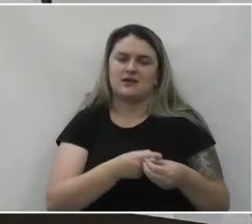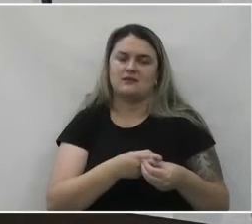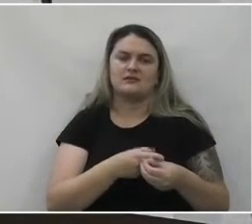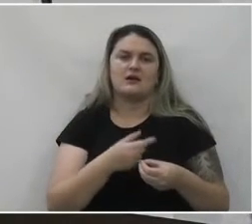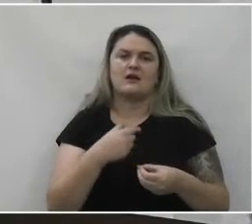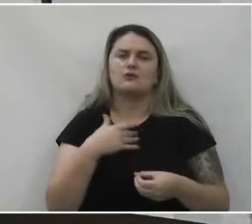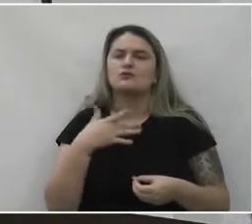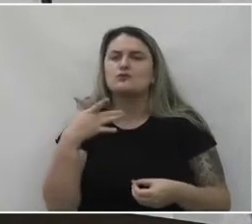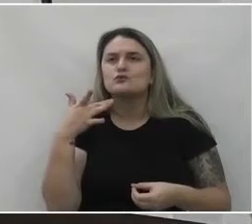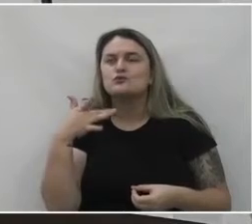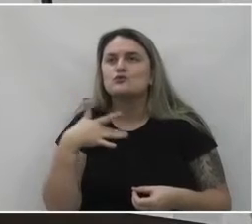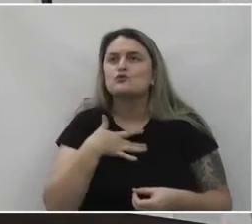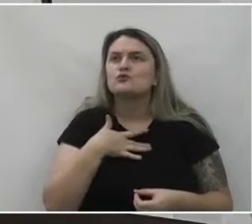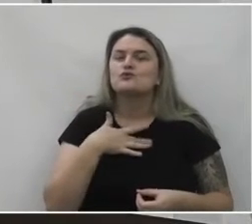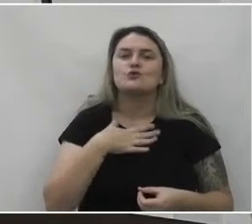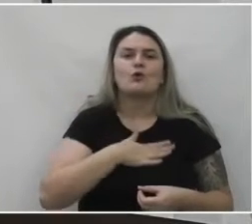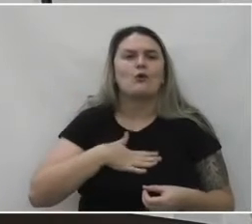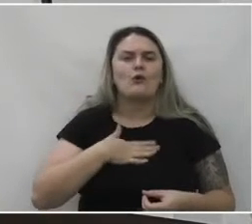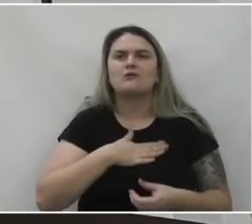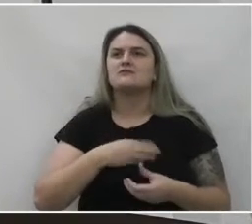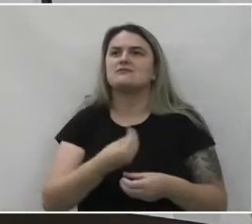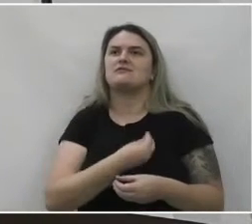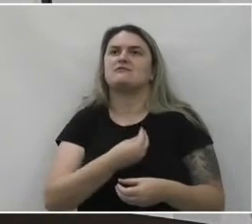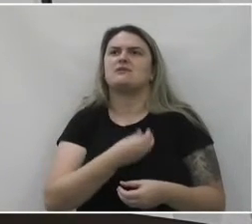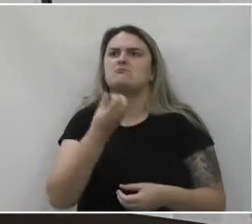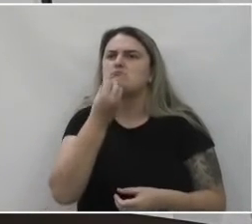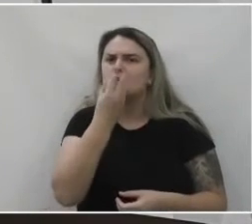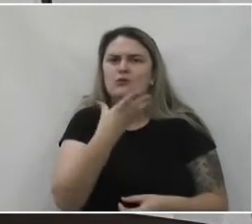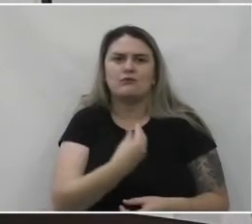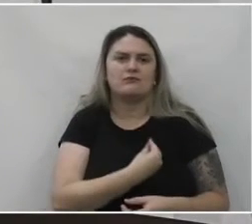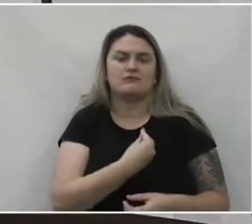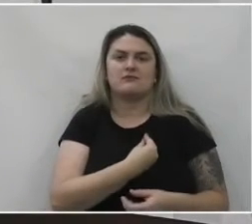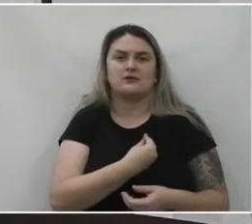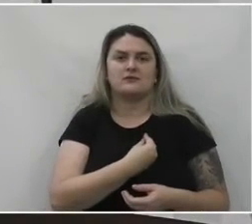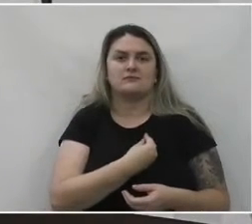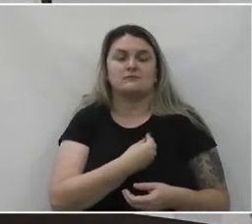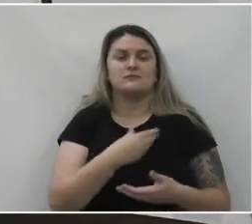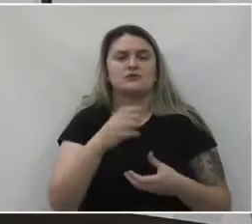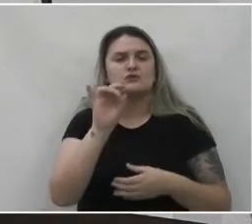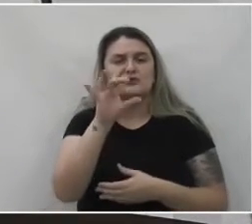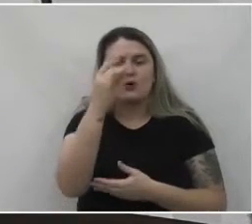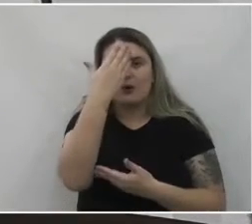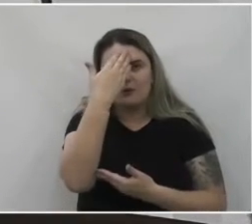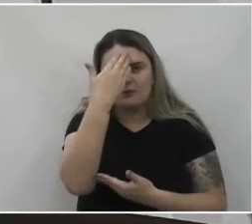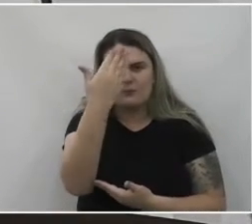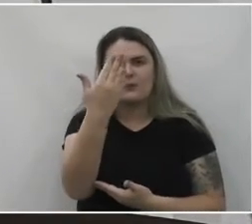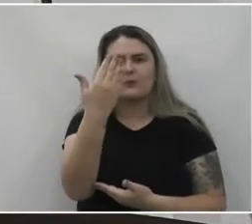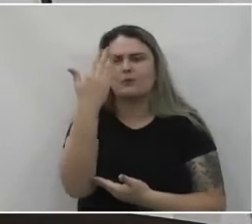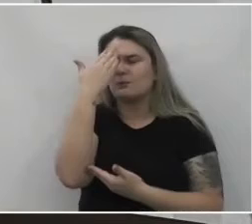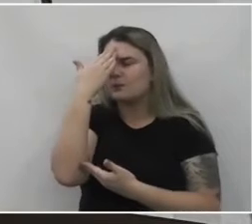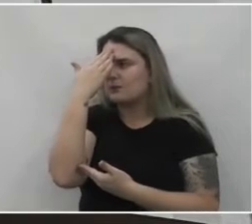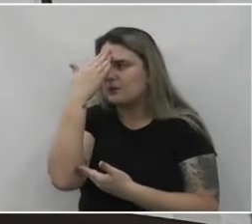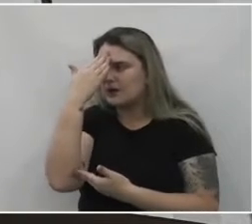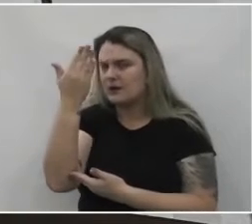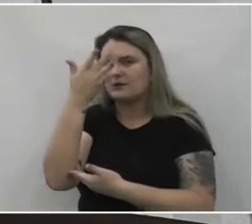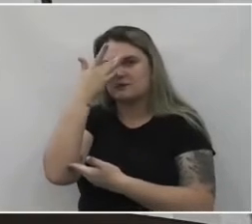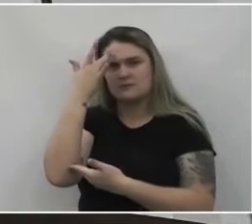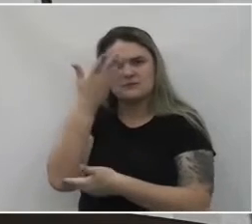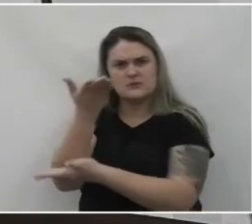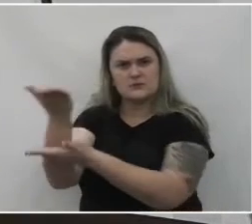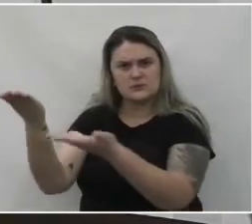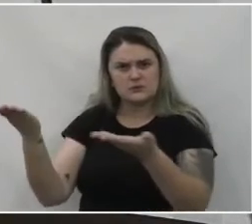gostosa de viver, tão boa de se viver. E só temos a agradecer. Obrigada a todos os envolvidos.